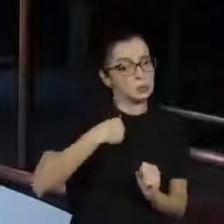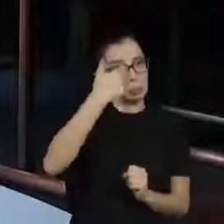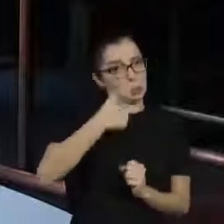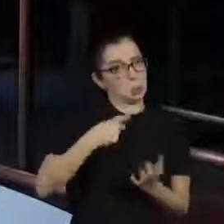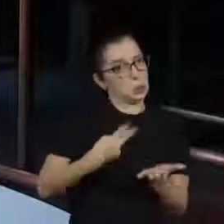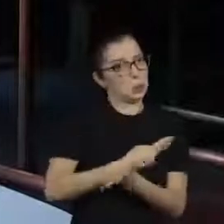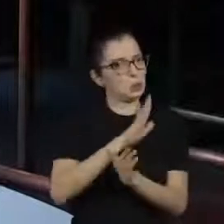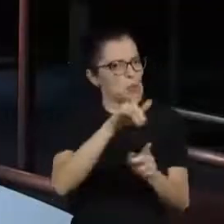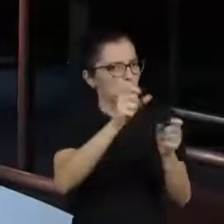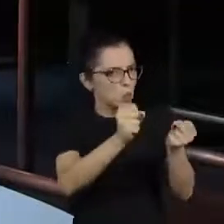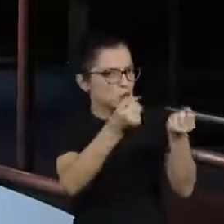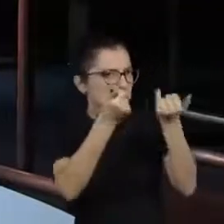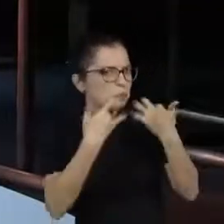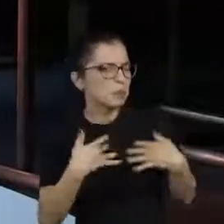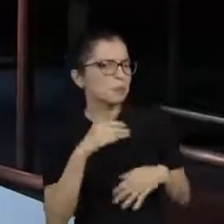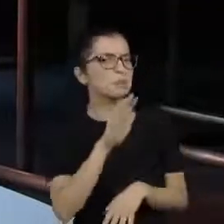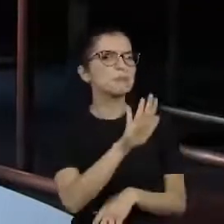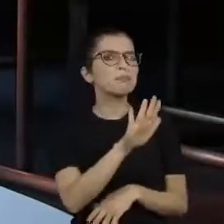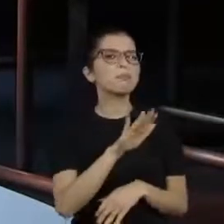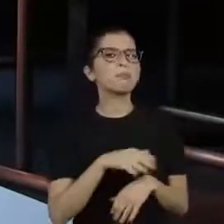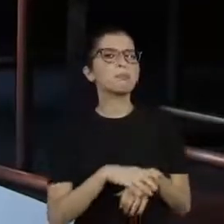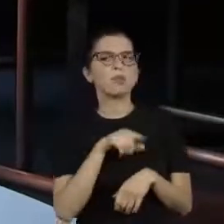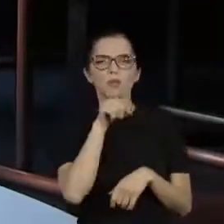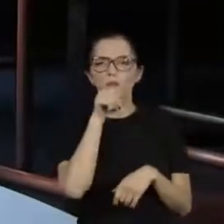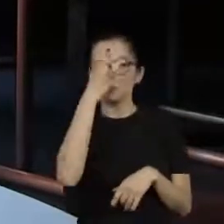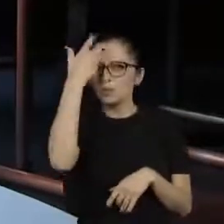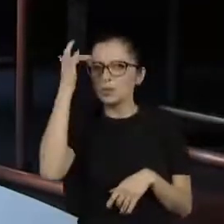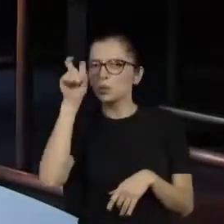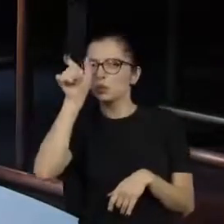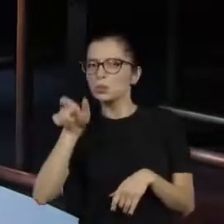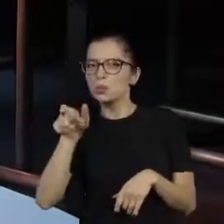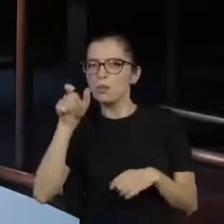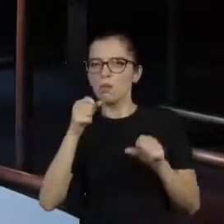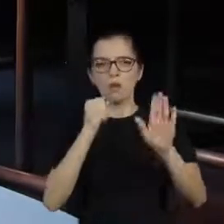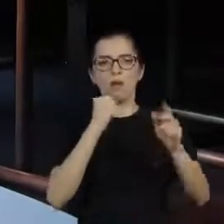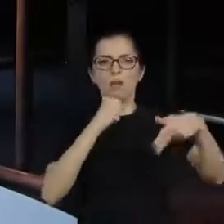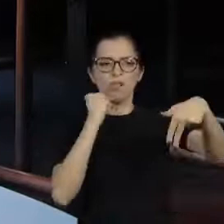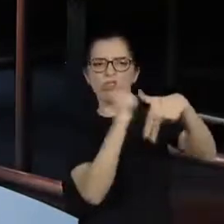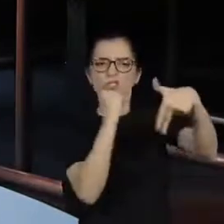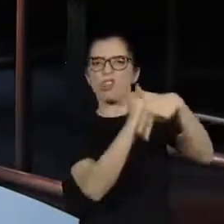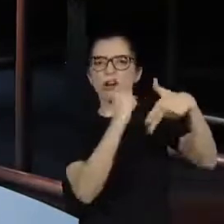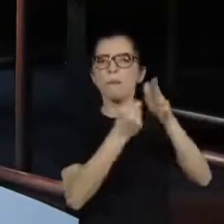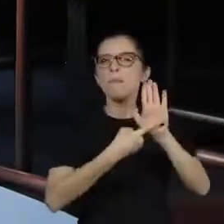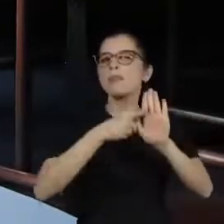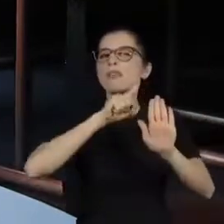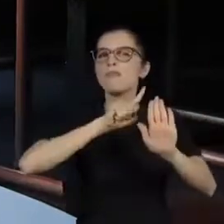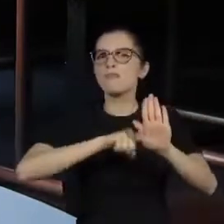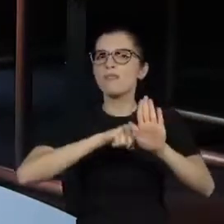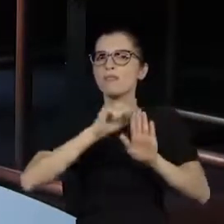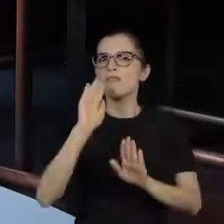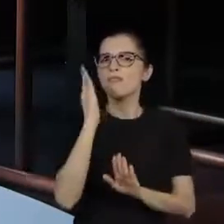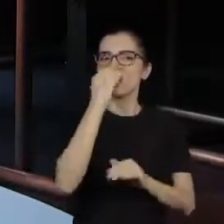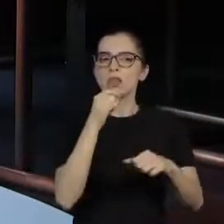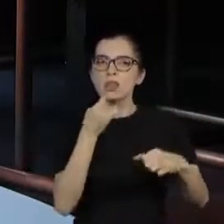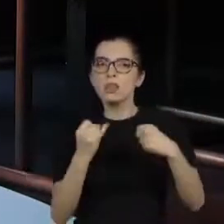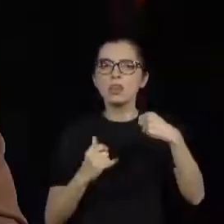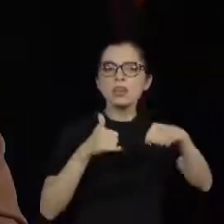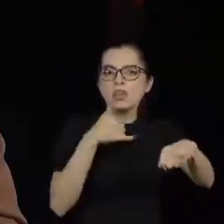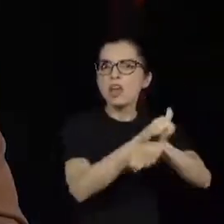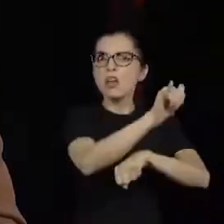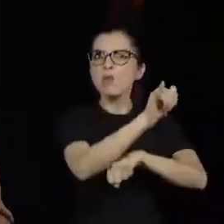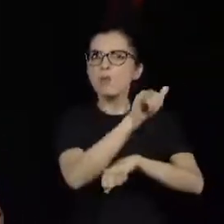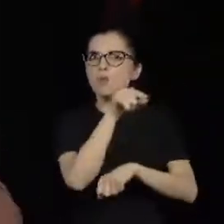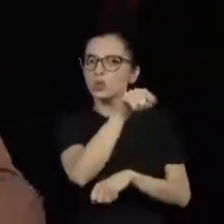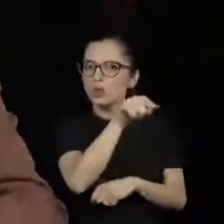Você foi mesmo apunhalado pelas costas quando foi derrotado lá na sucessão da presidência das câmaras dos